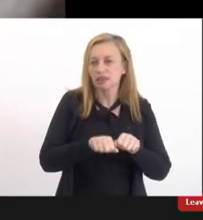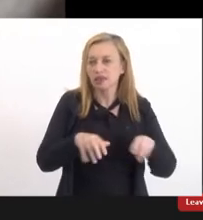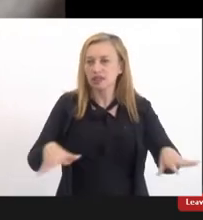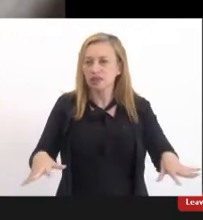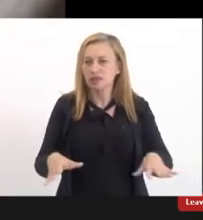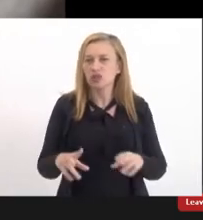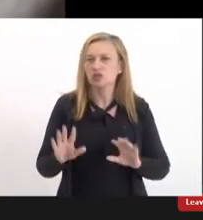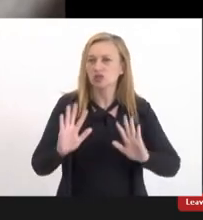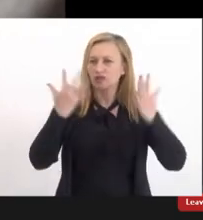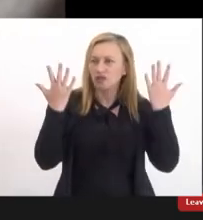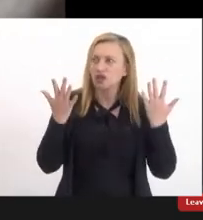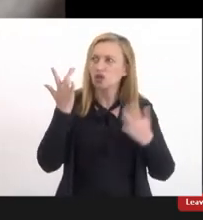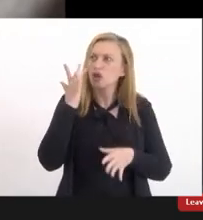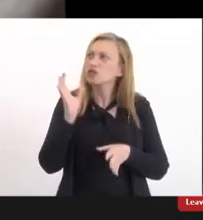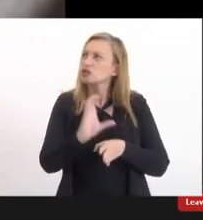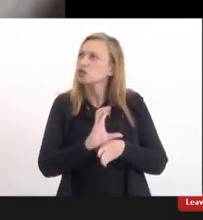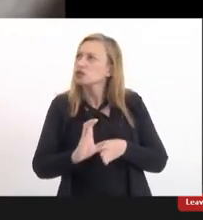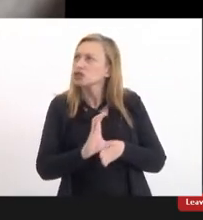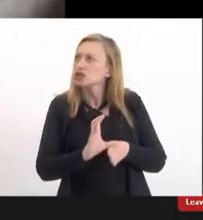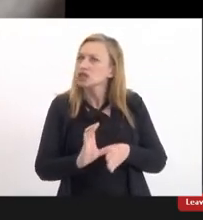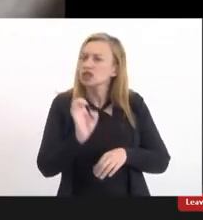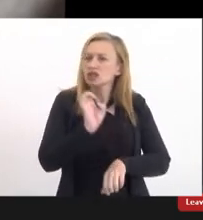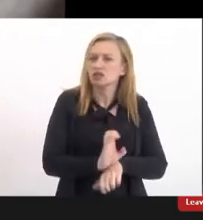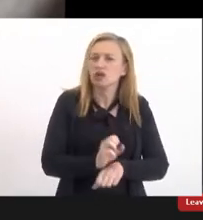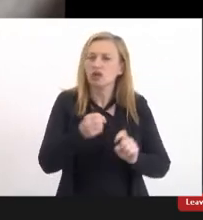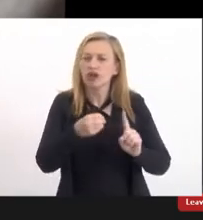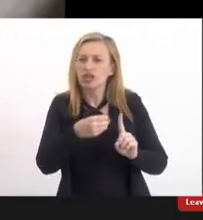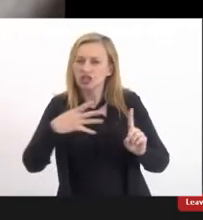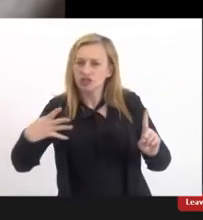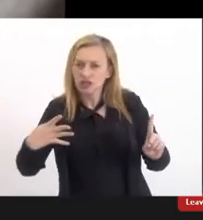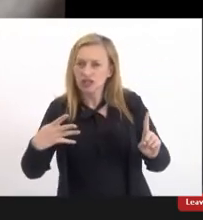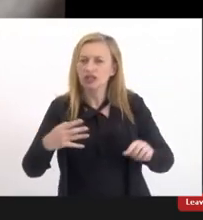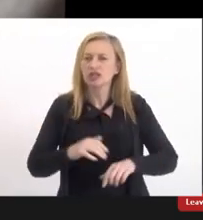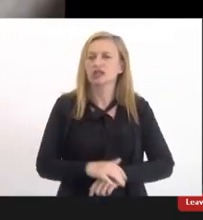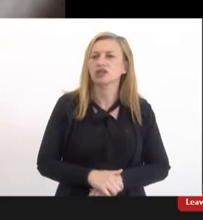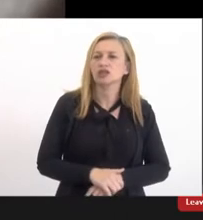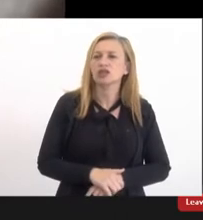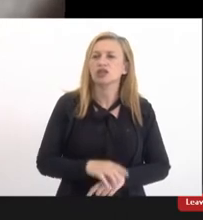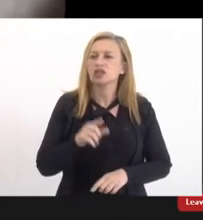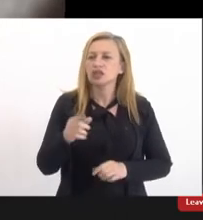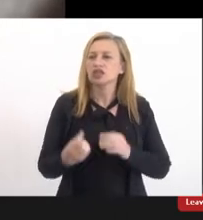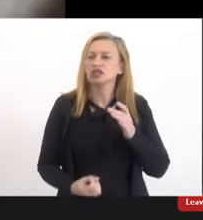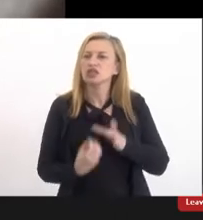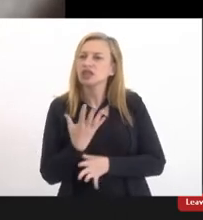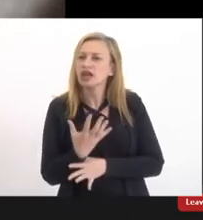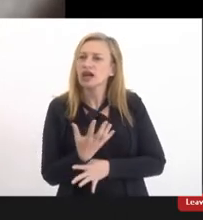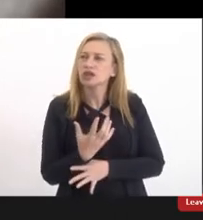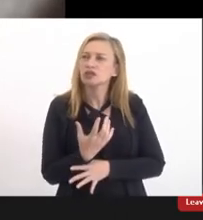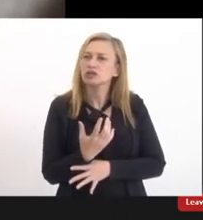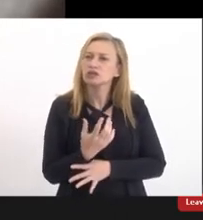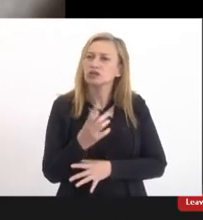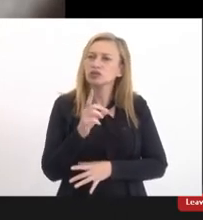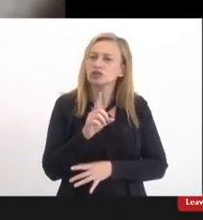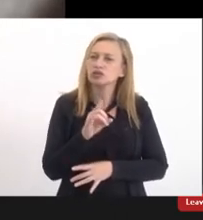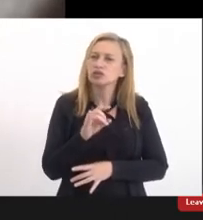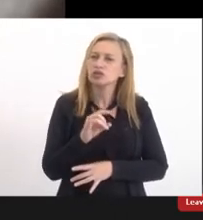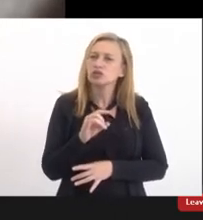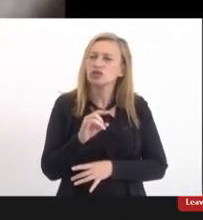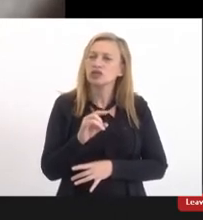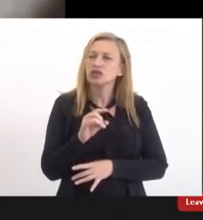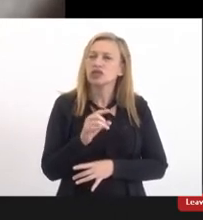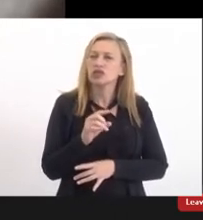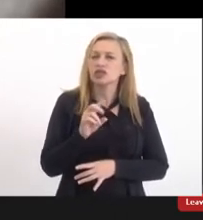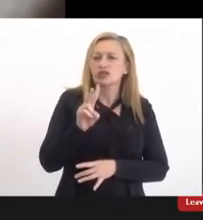se eu não me engano foi do Conselho Estadual LGBT que eles promoveram no dia da visibilidade trans